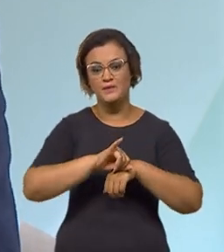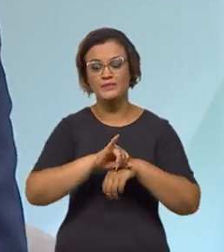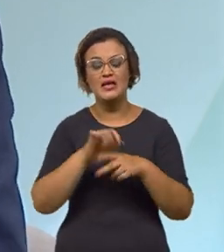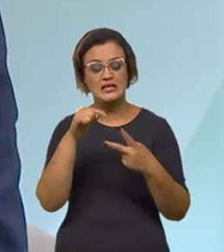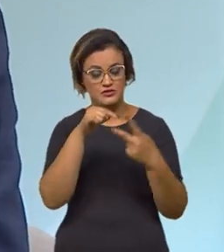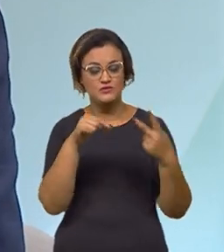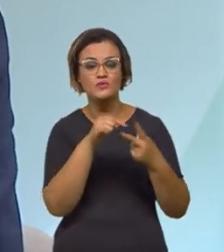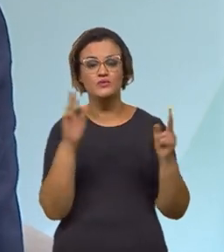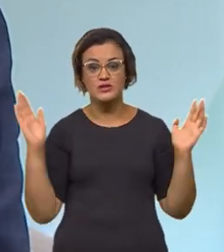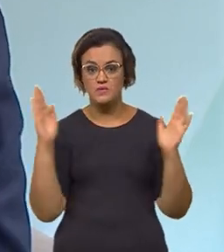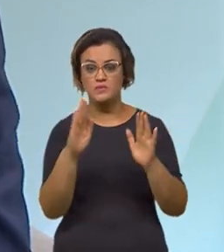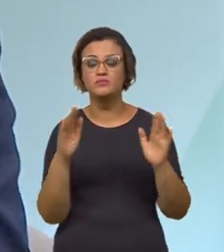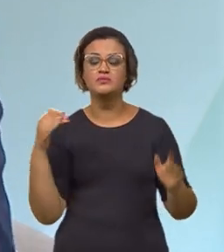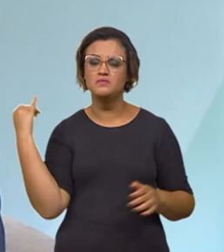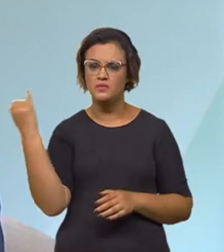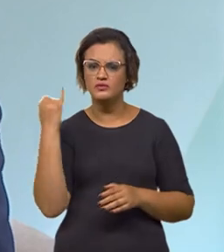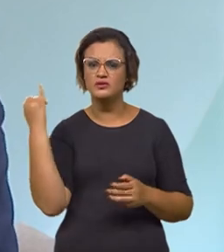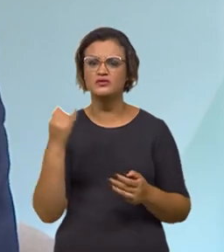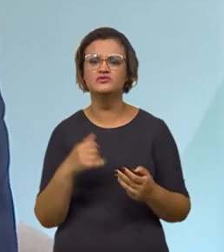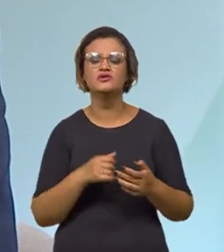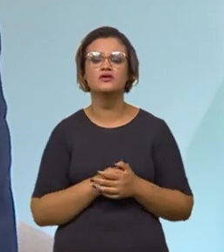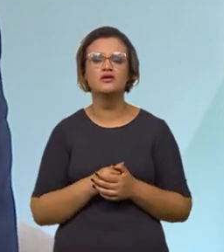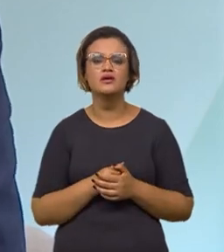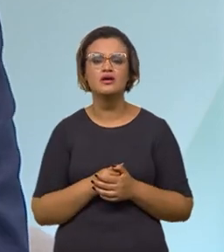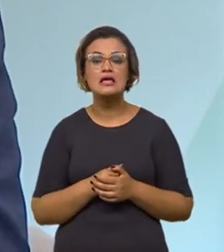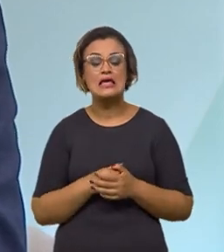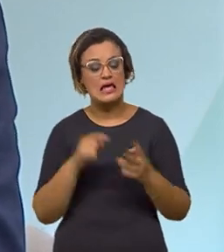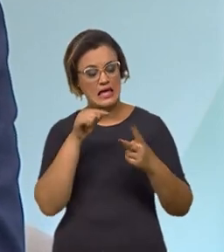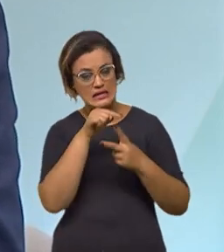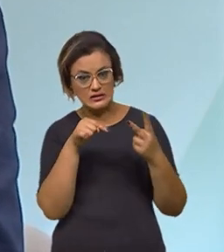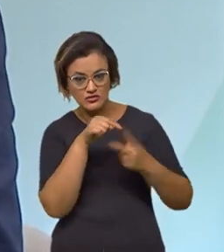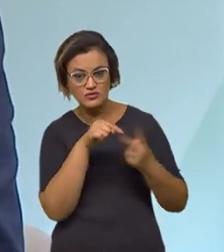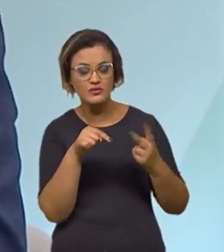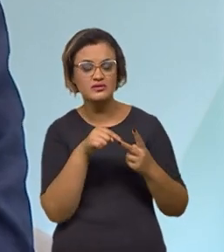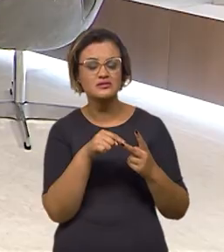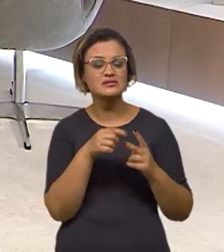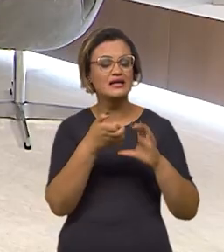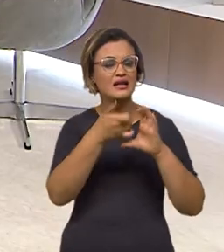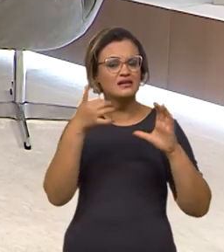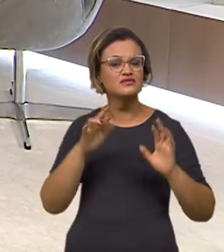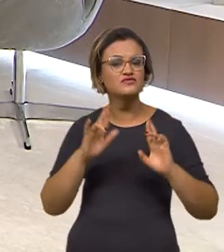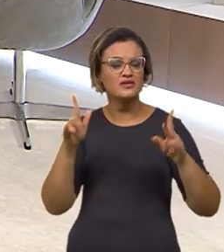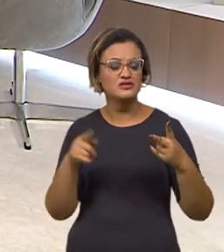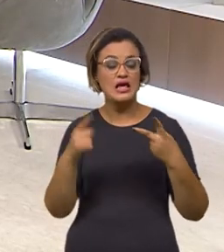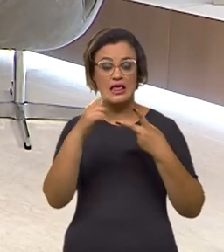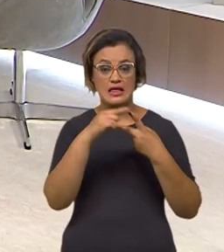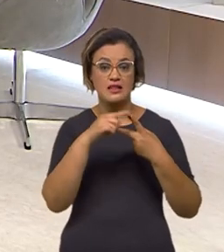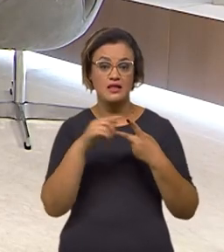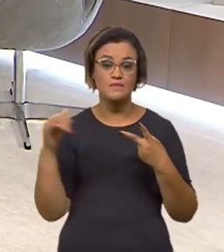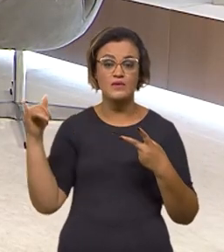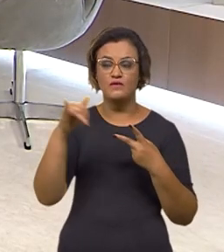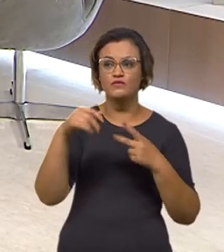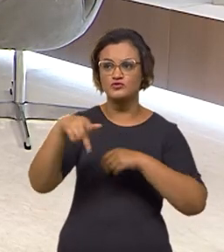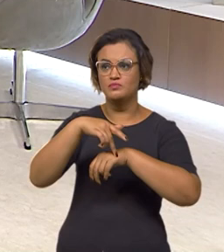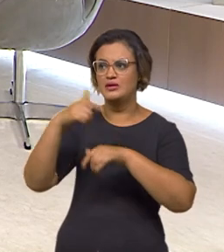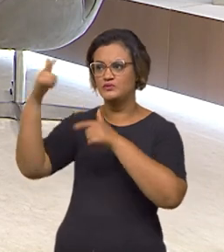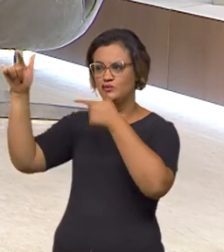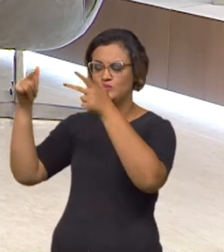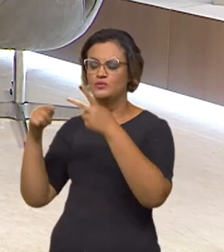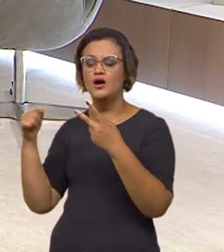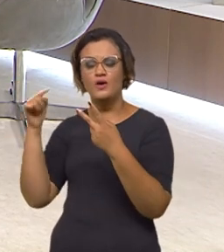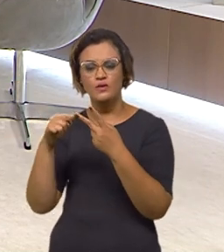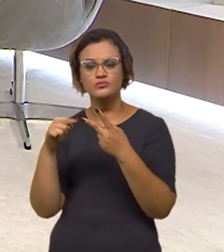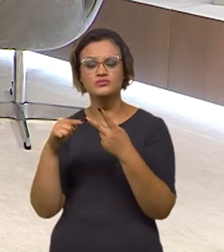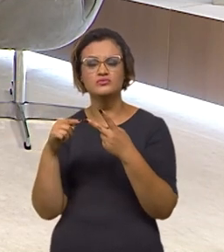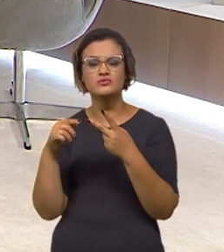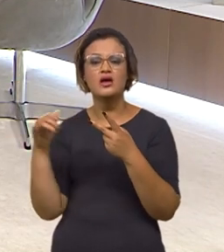são dois aeroportos extremamente importantes, Tom Jombim e Santos Dumont. Eles têm vocações distintas, um para voos internacionais e outro para voos domésticos, no